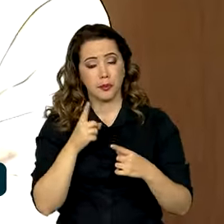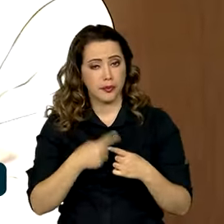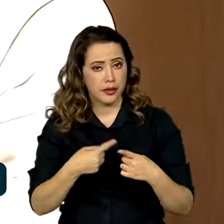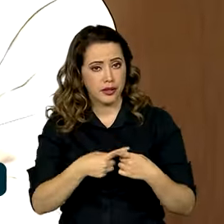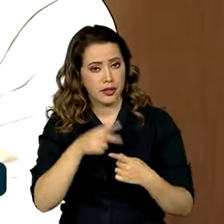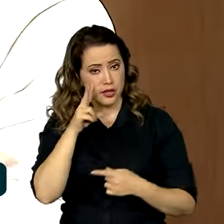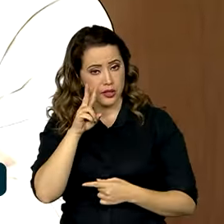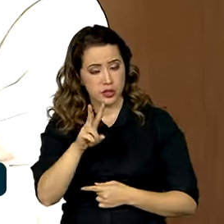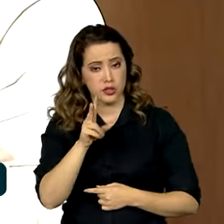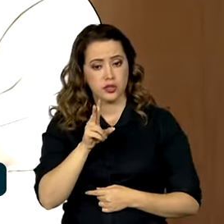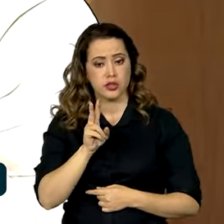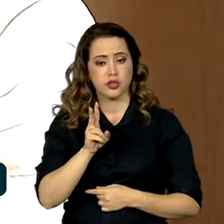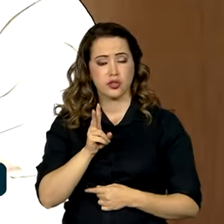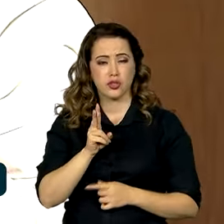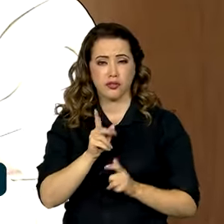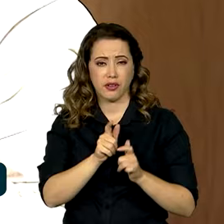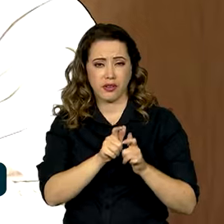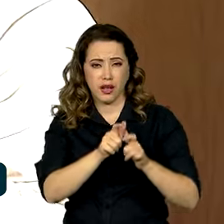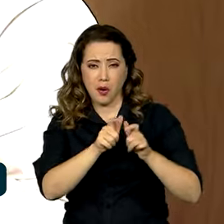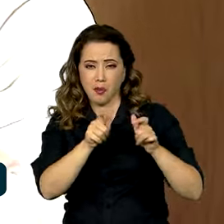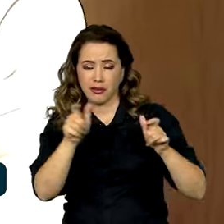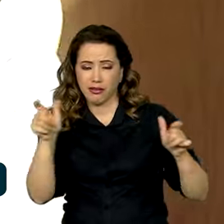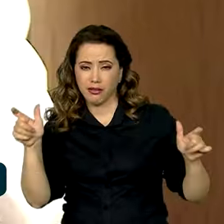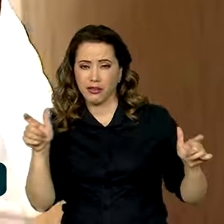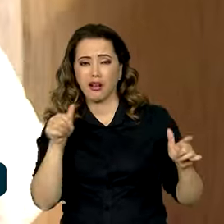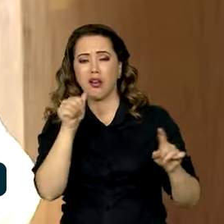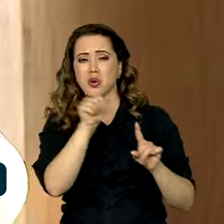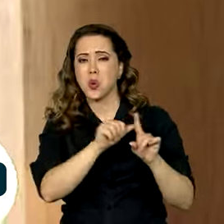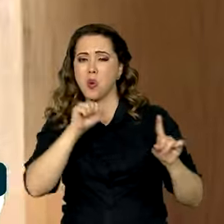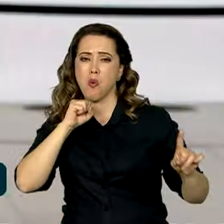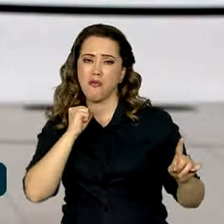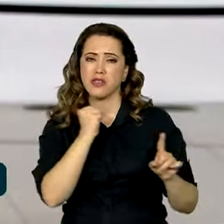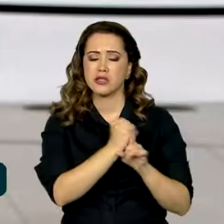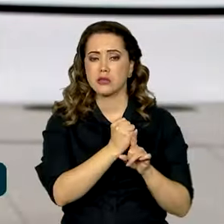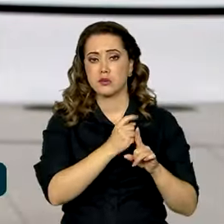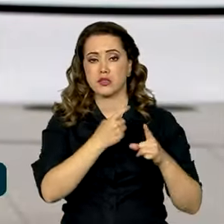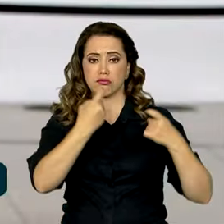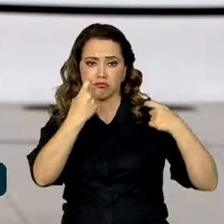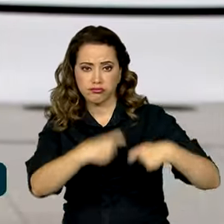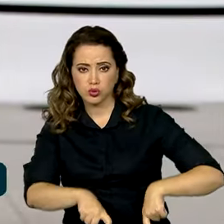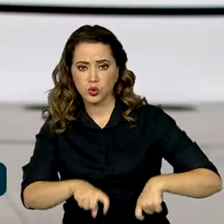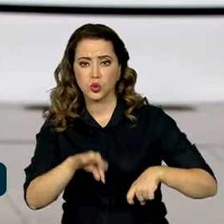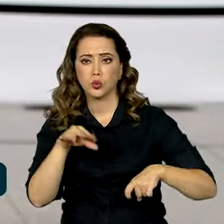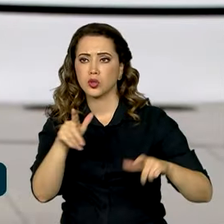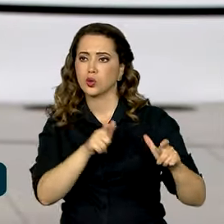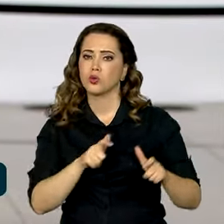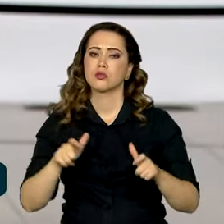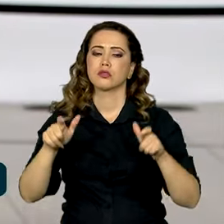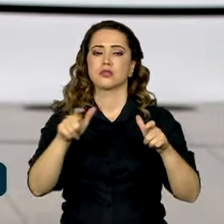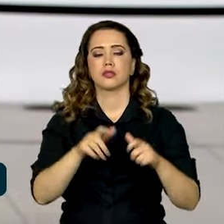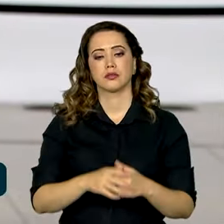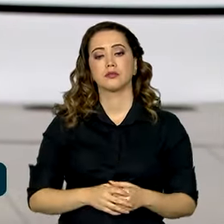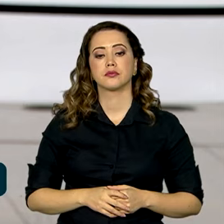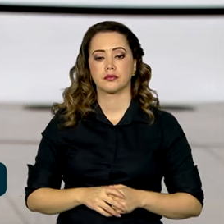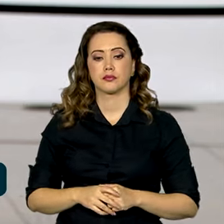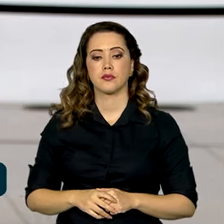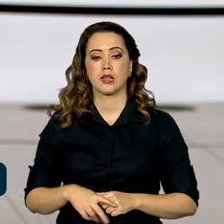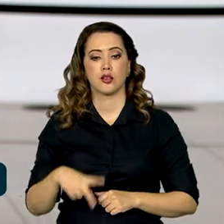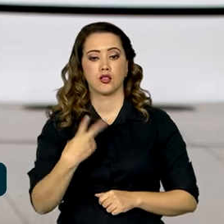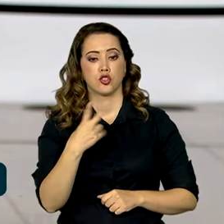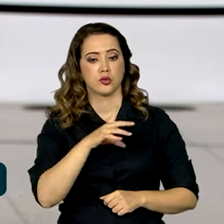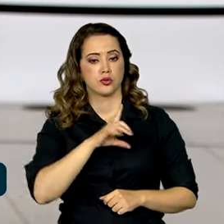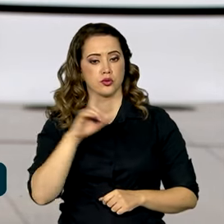vez mais o feminicídio e a violência sexual em toda a região. São dois dias de encontros que vão reunir